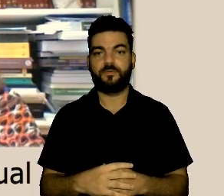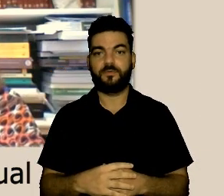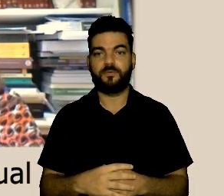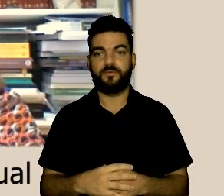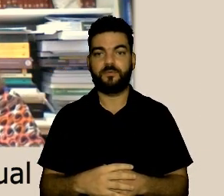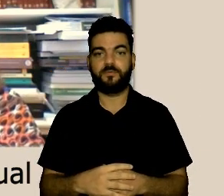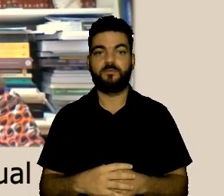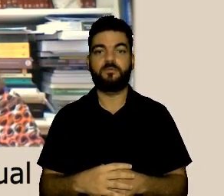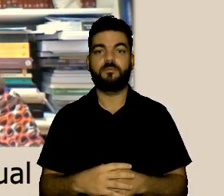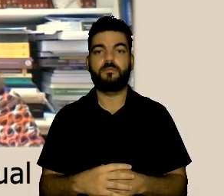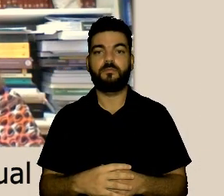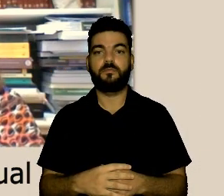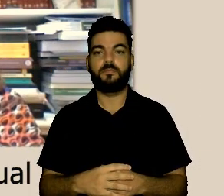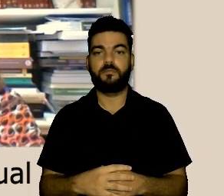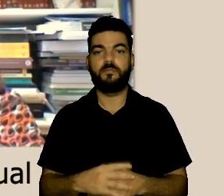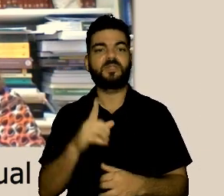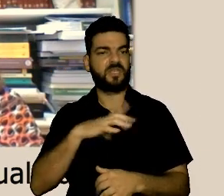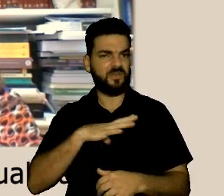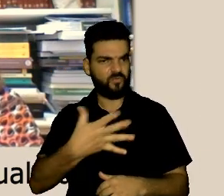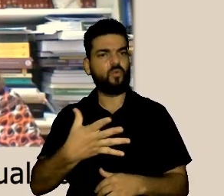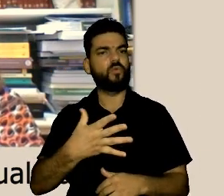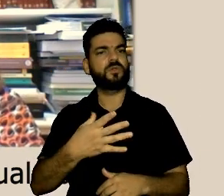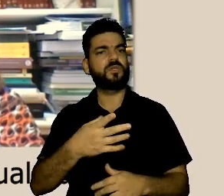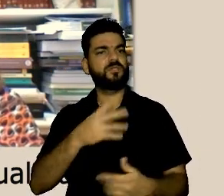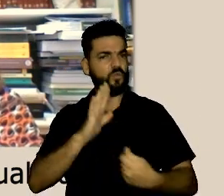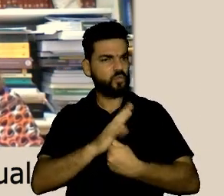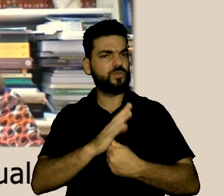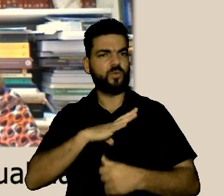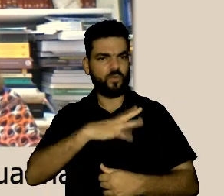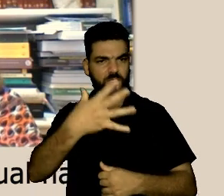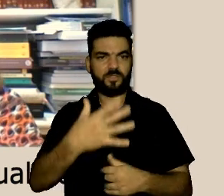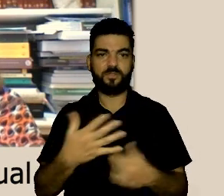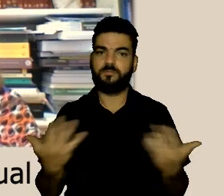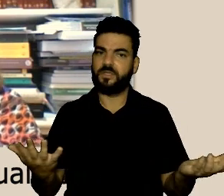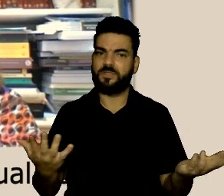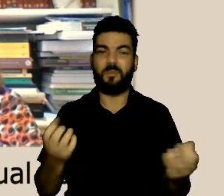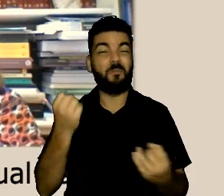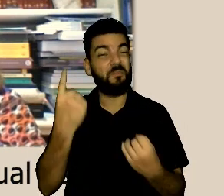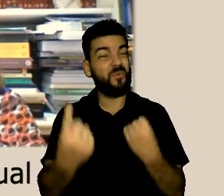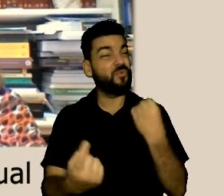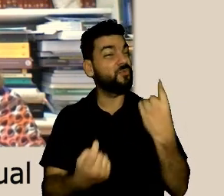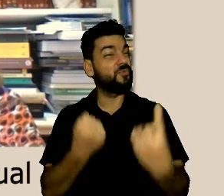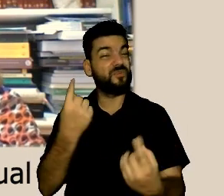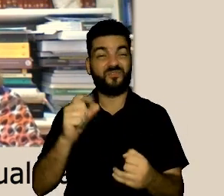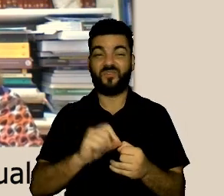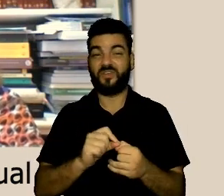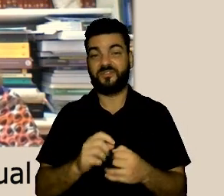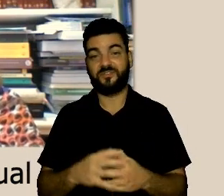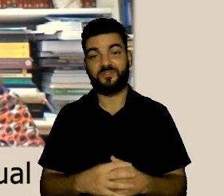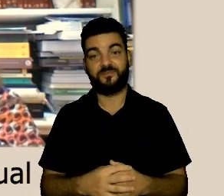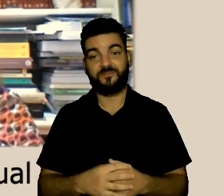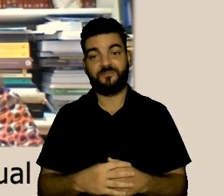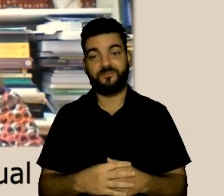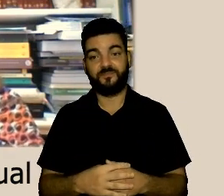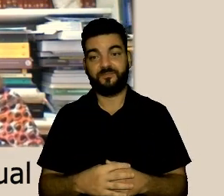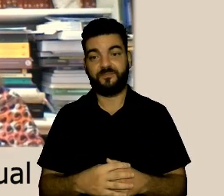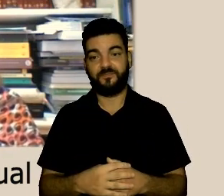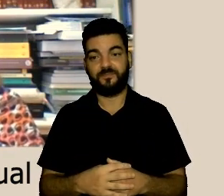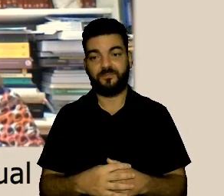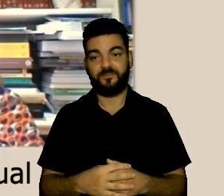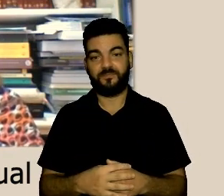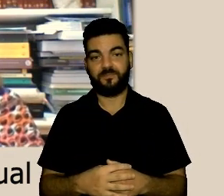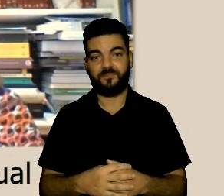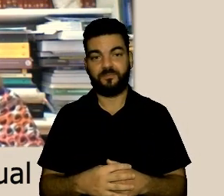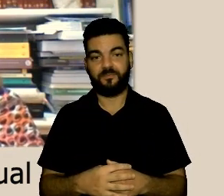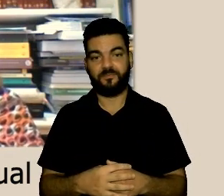ele já não tem condições de ficar lá mas ele bancou o menino bancou a denúncia e ele mandou mas isso